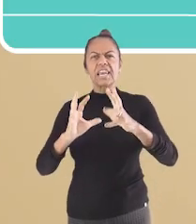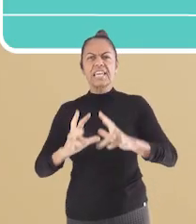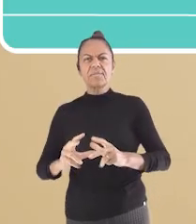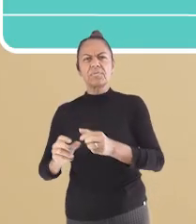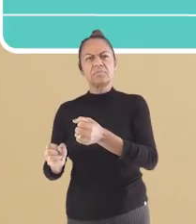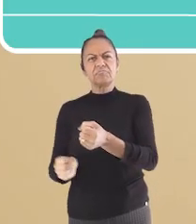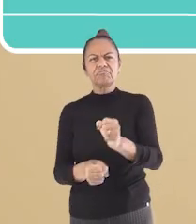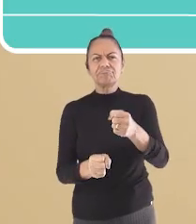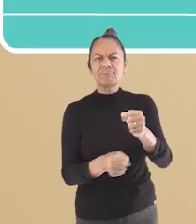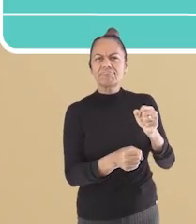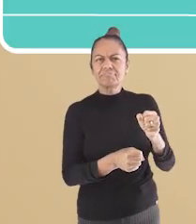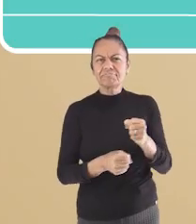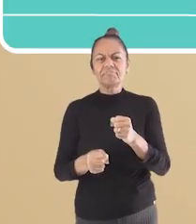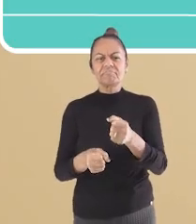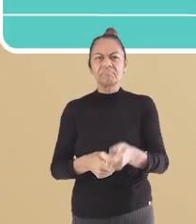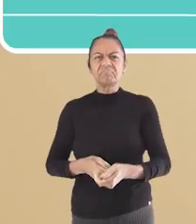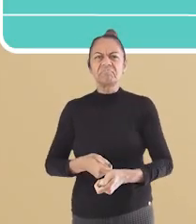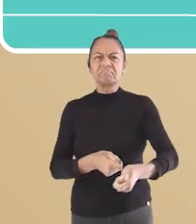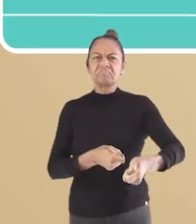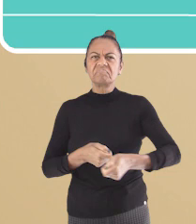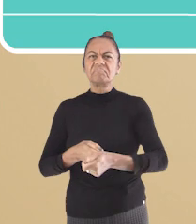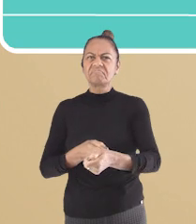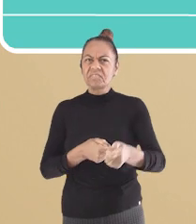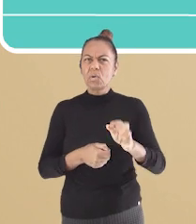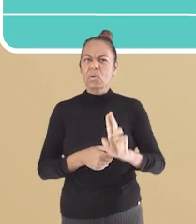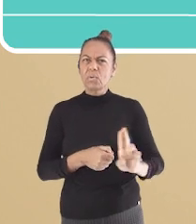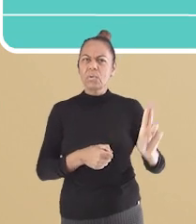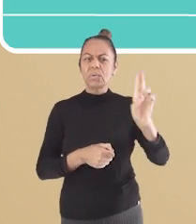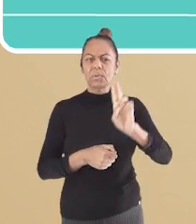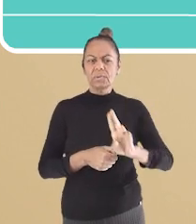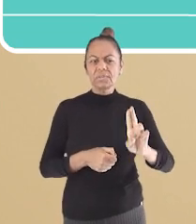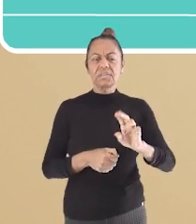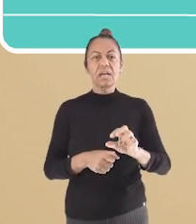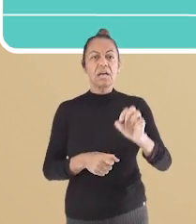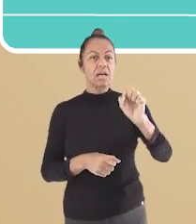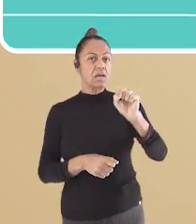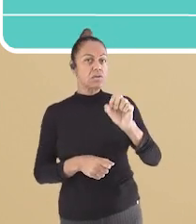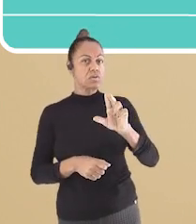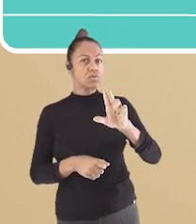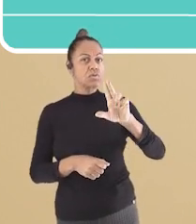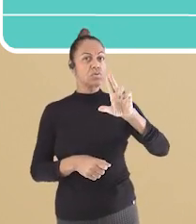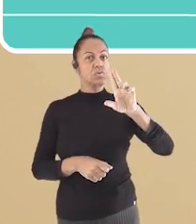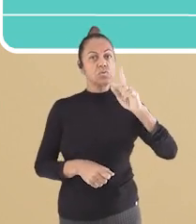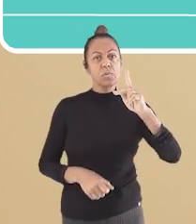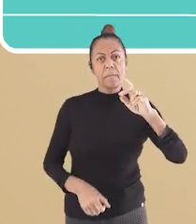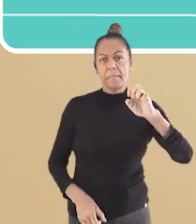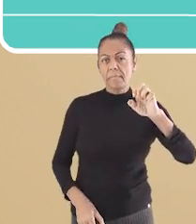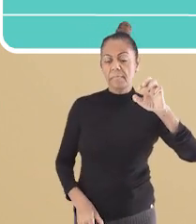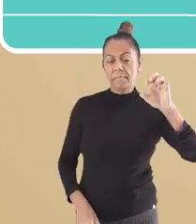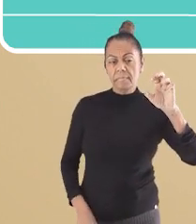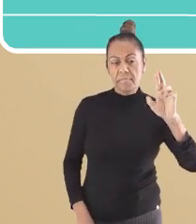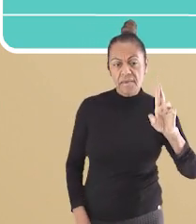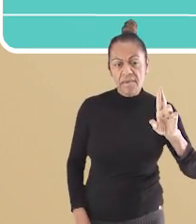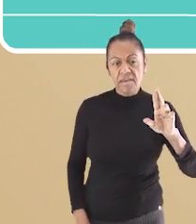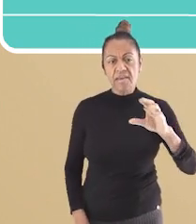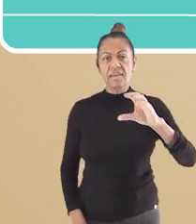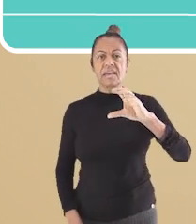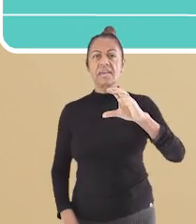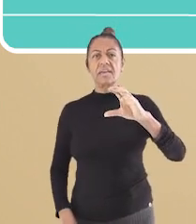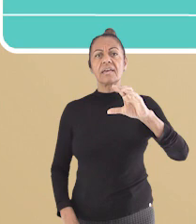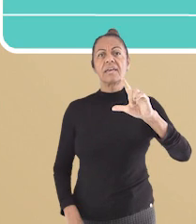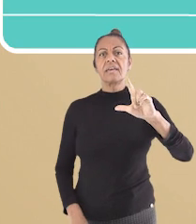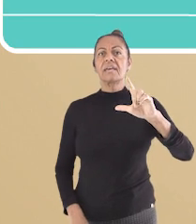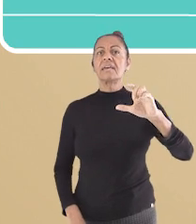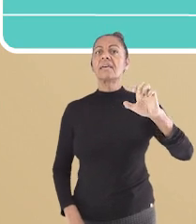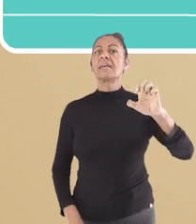esta imagem. Dela aparece um produto de limpeza chamado Super Clean. E do lado vem o